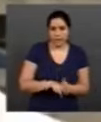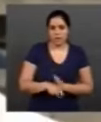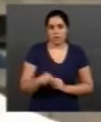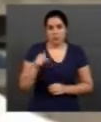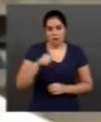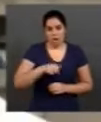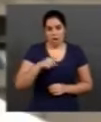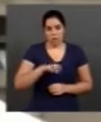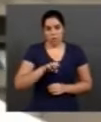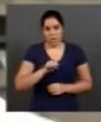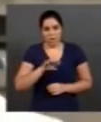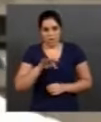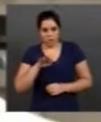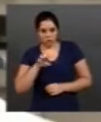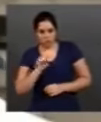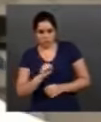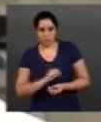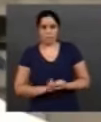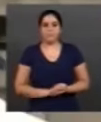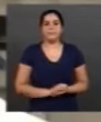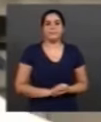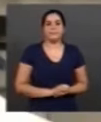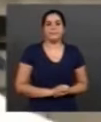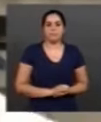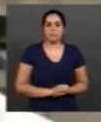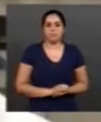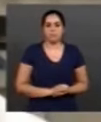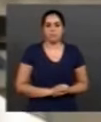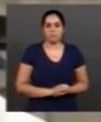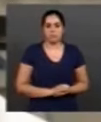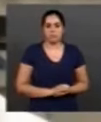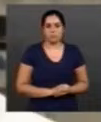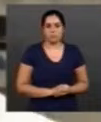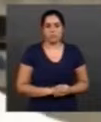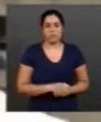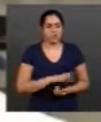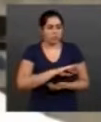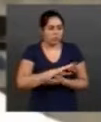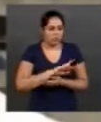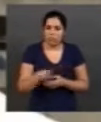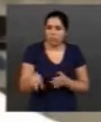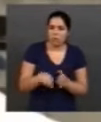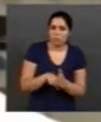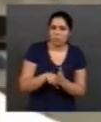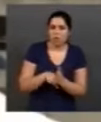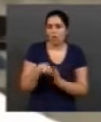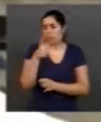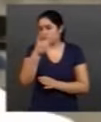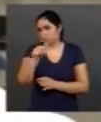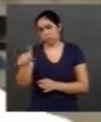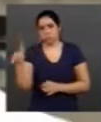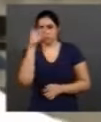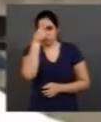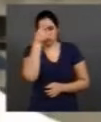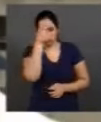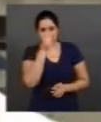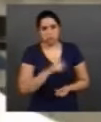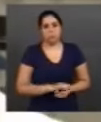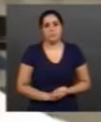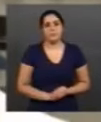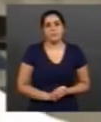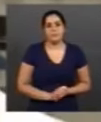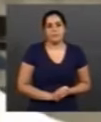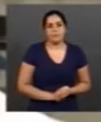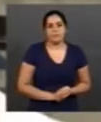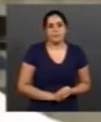Técnica de Saúde, mas tem parceria também com outros pesquisadores de outras universidades. Estão envolvidos